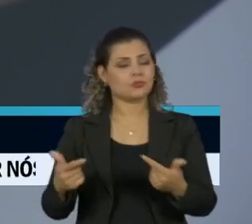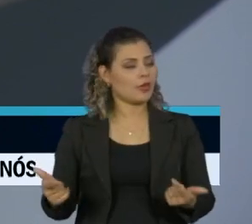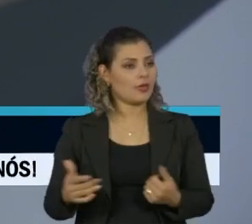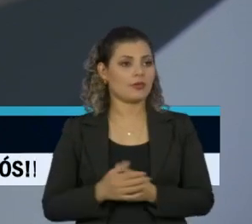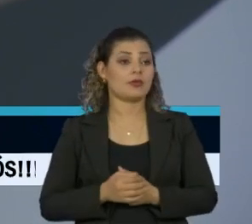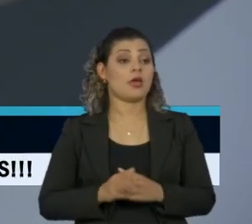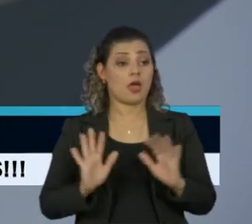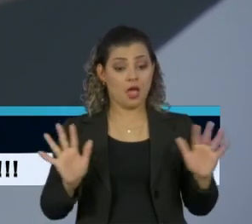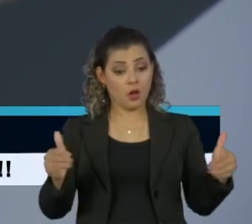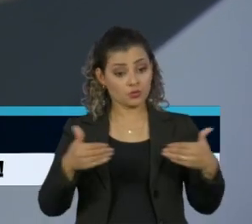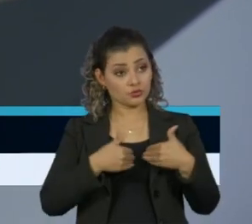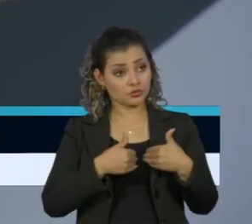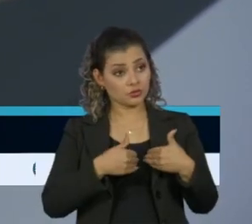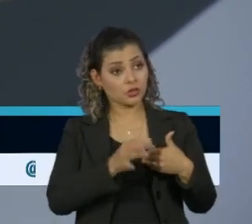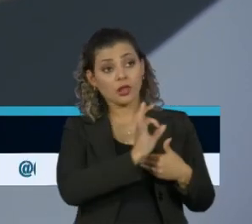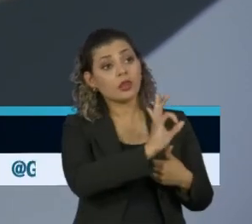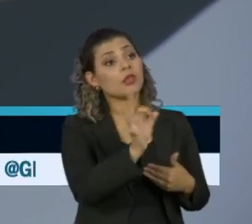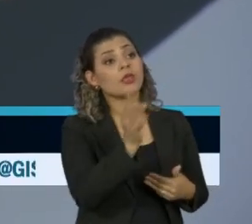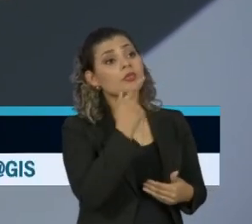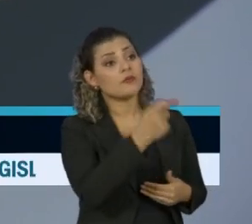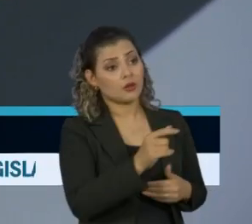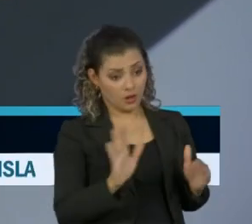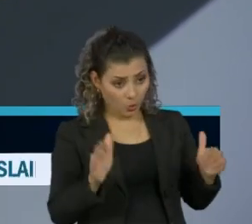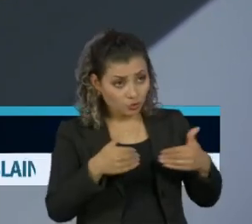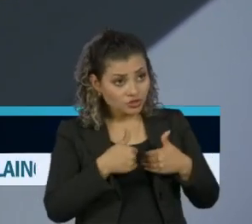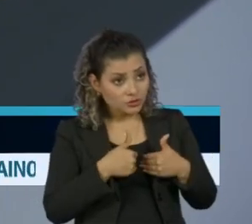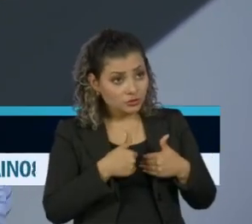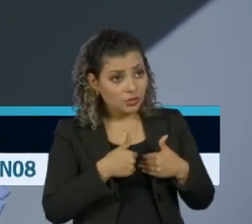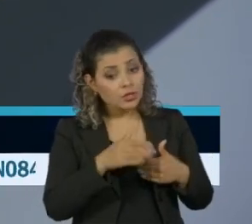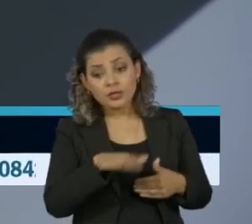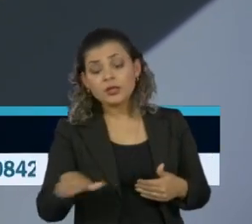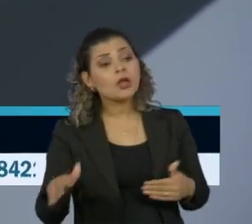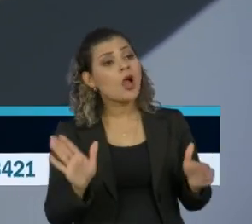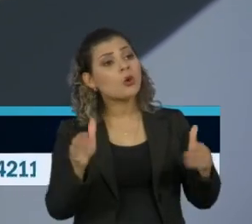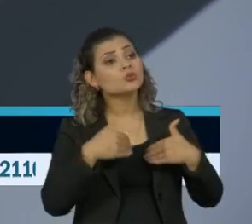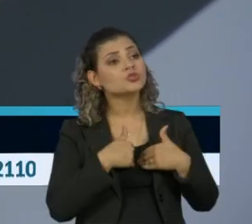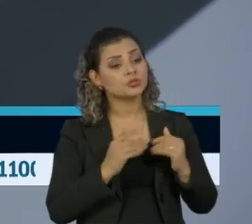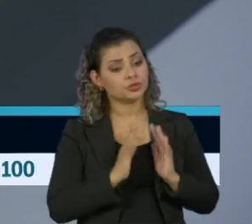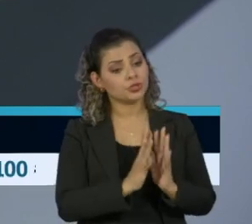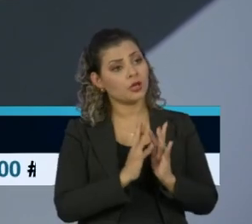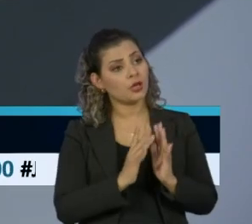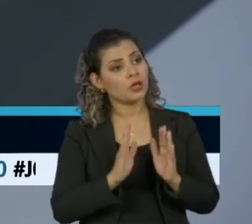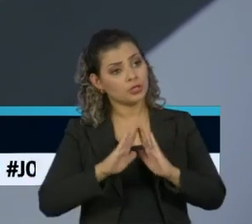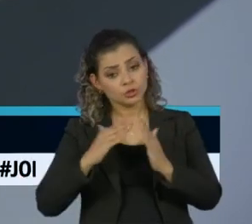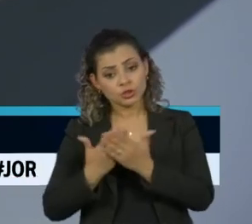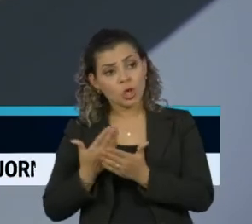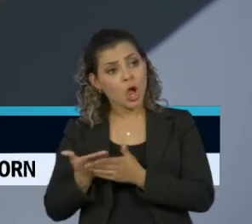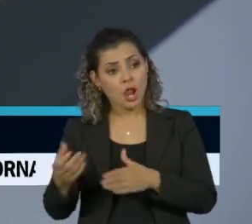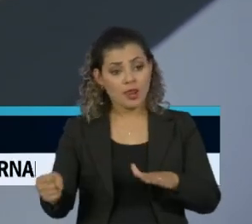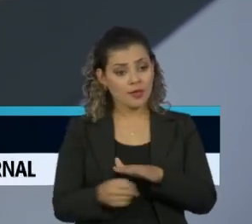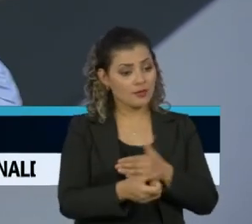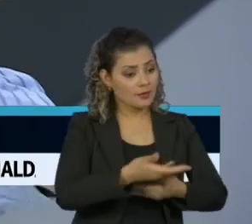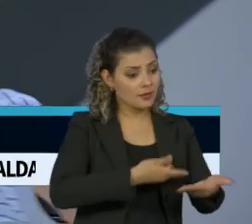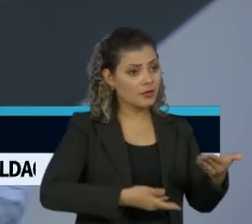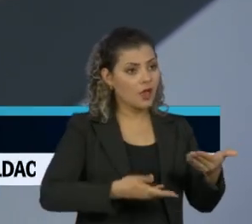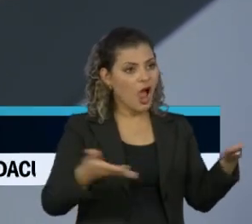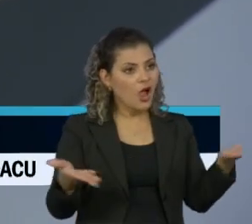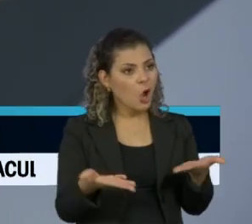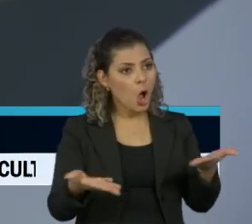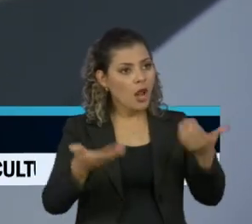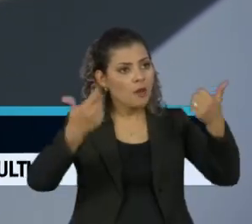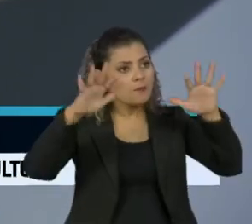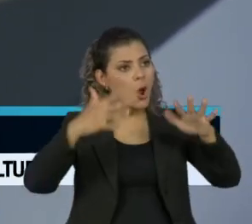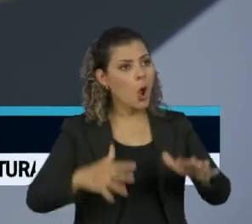autistas, ninguém está falando nisso. A população autista de crianças que estavam integradas nas escolas, com esse isolamento, regride em